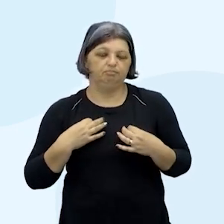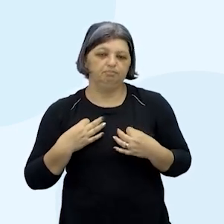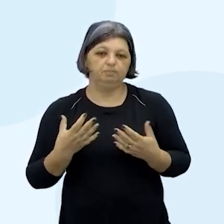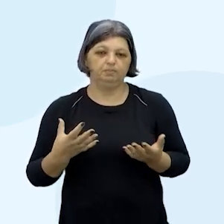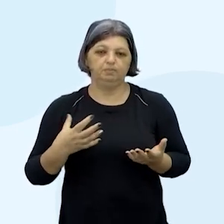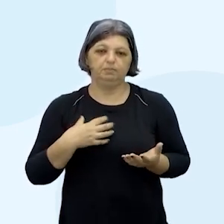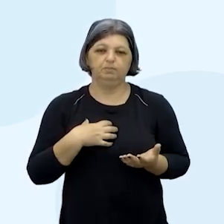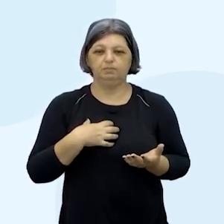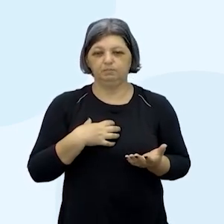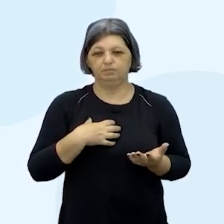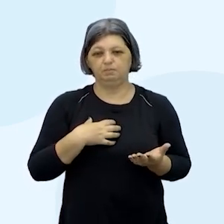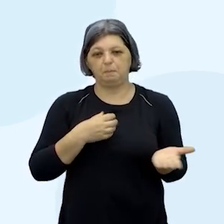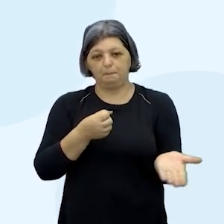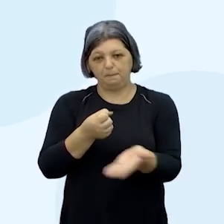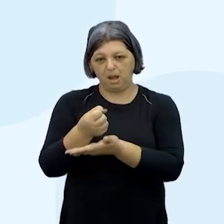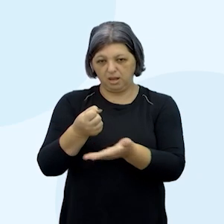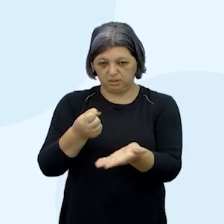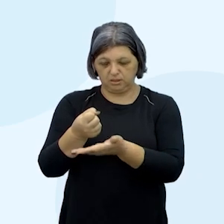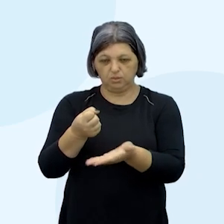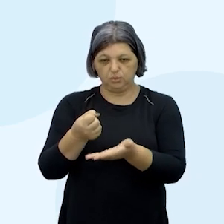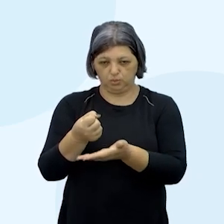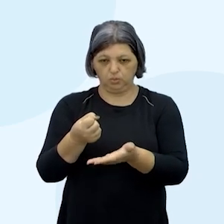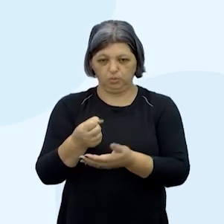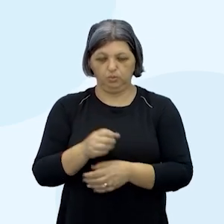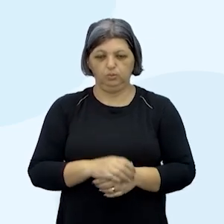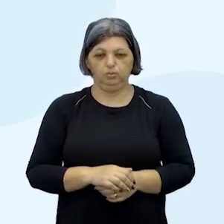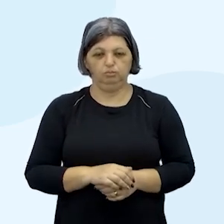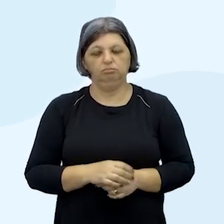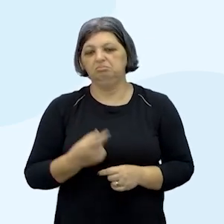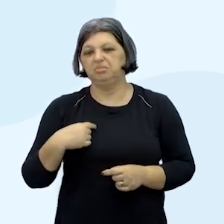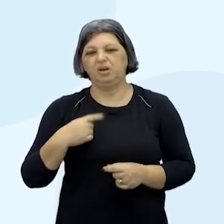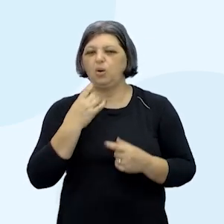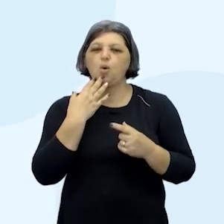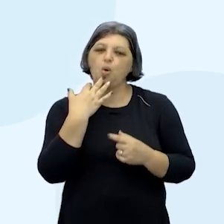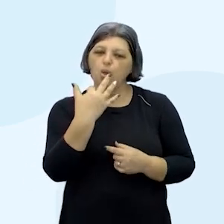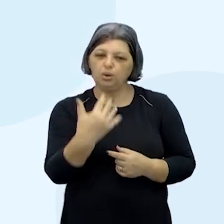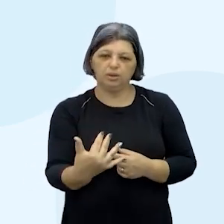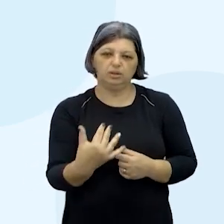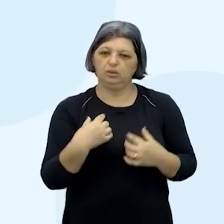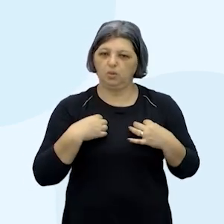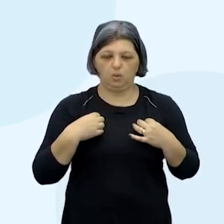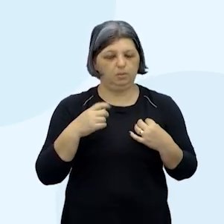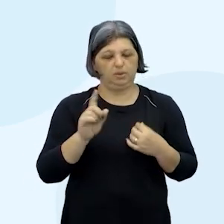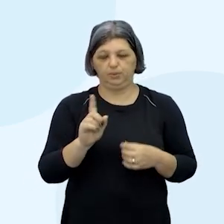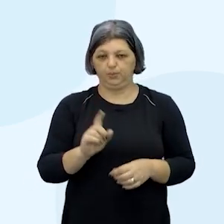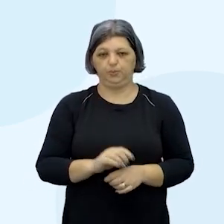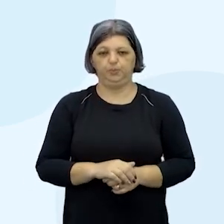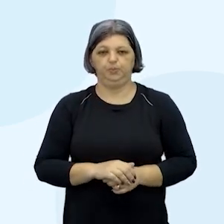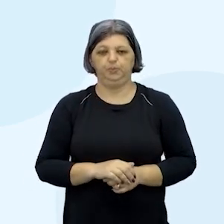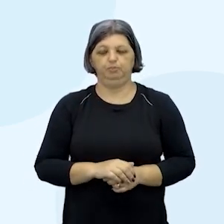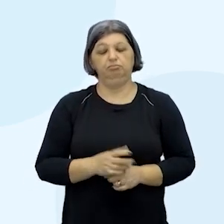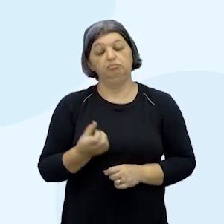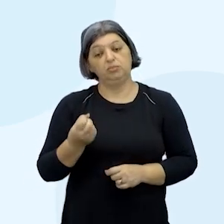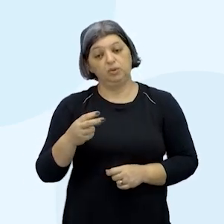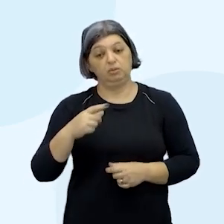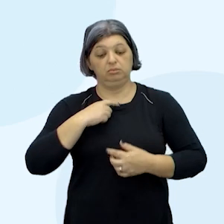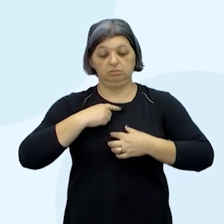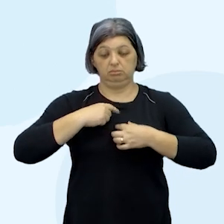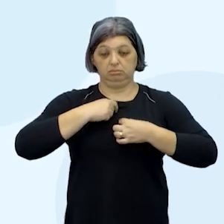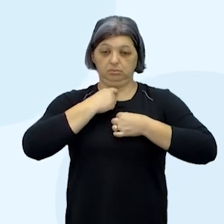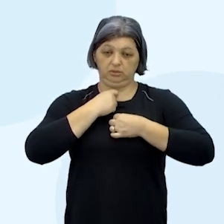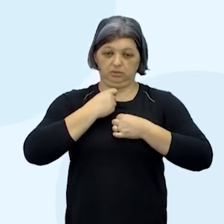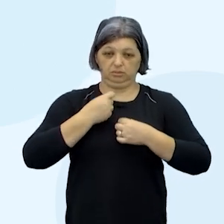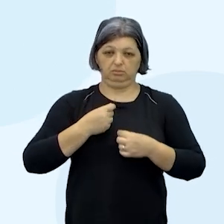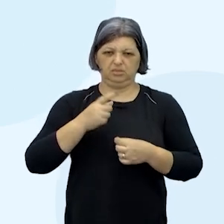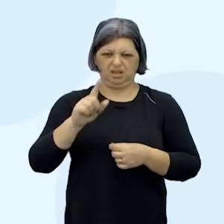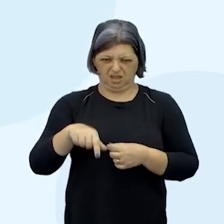clássico básico não aventura não põe um colorido não não via assim né o social é o que eu falei o bentinho é um